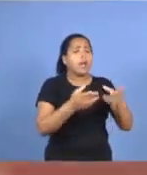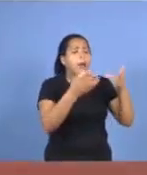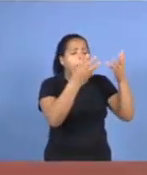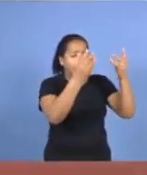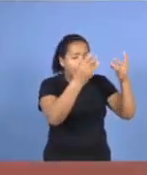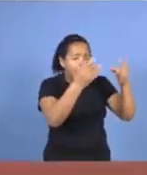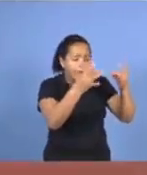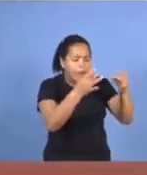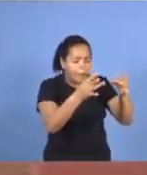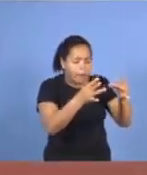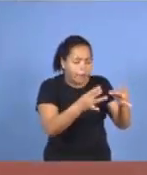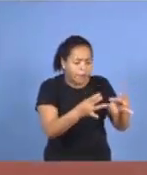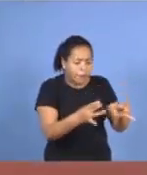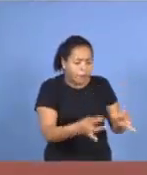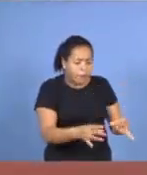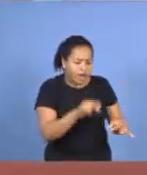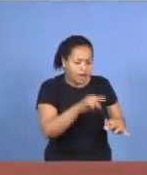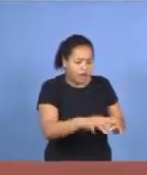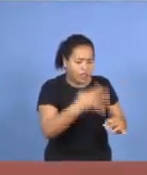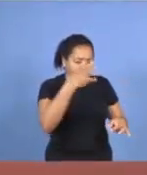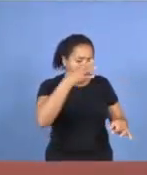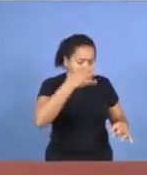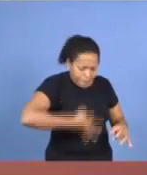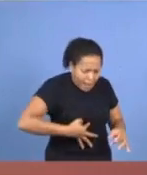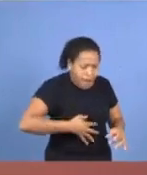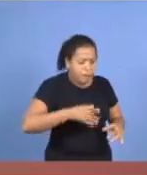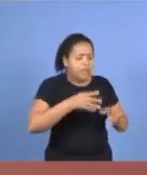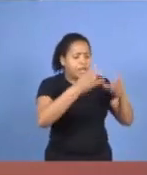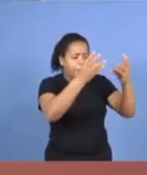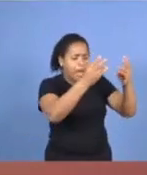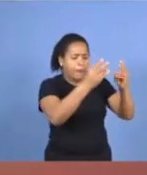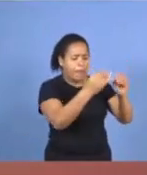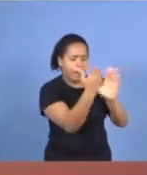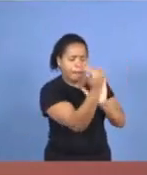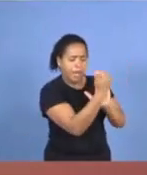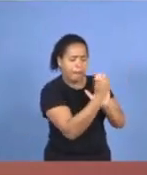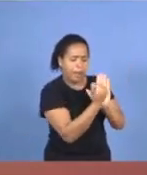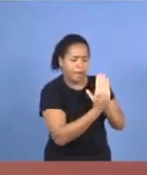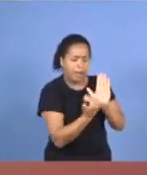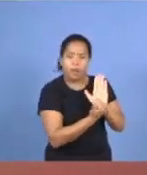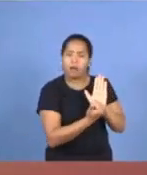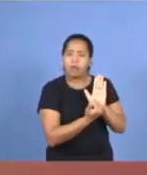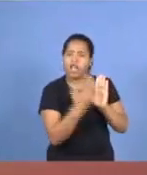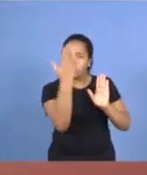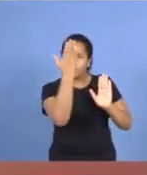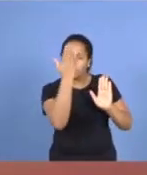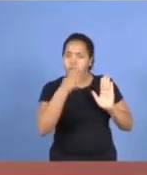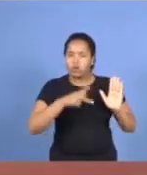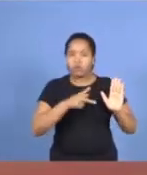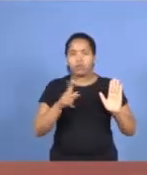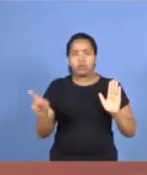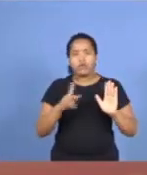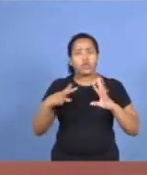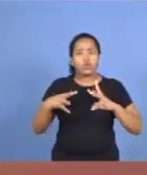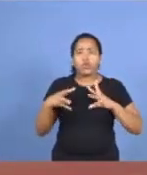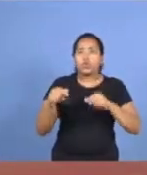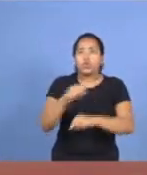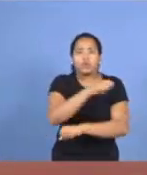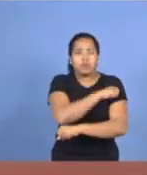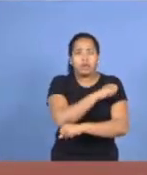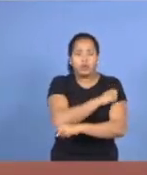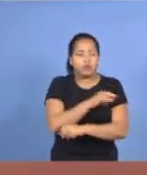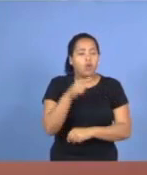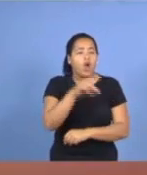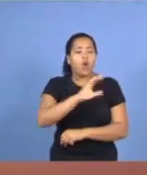isso, isso, aí vocês me criticaram, mas a coisa é essa, essa, na frente do professor, na frente de todo mundo. Aí uma colega, disse assim, olha, eu quero ensinar a sua